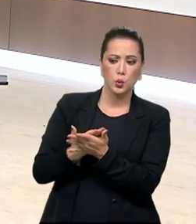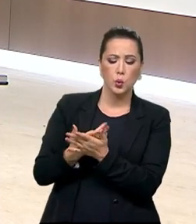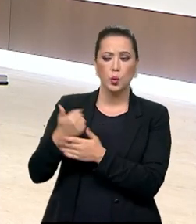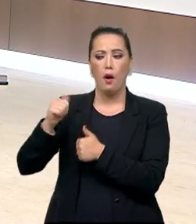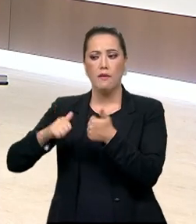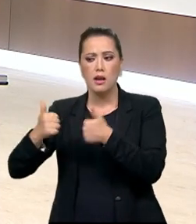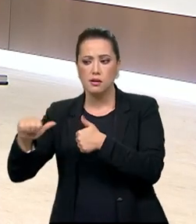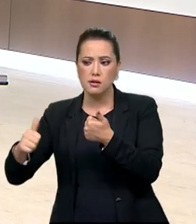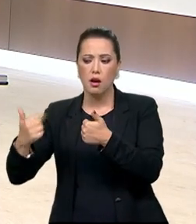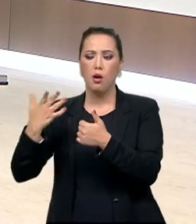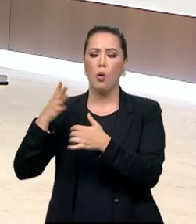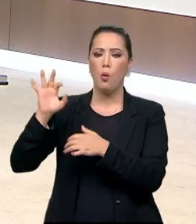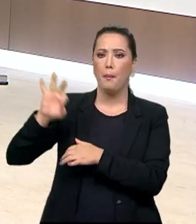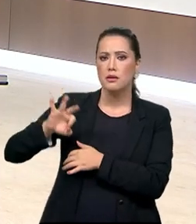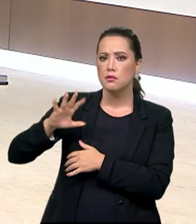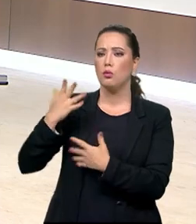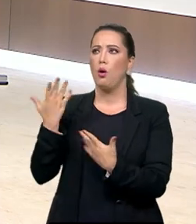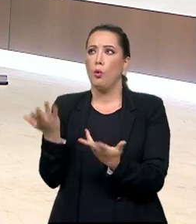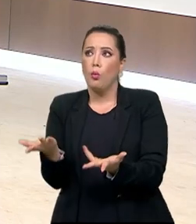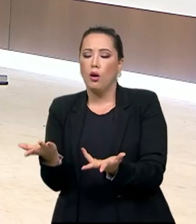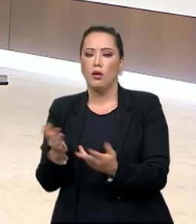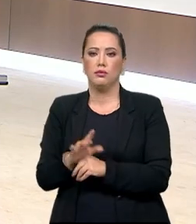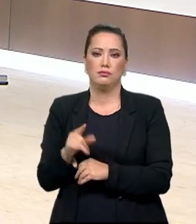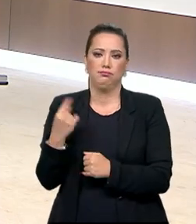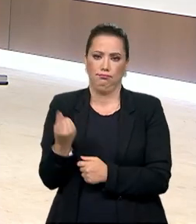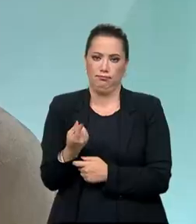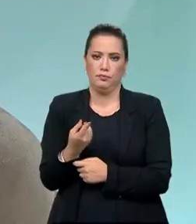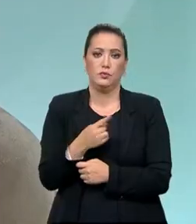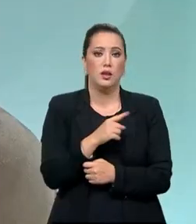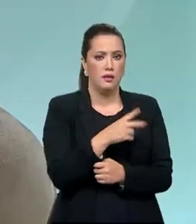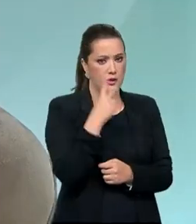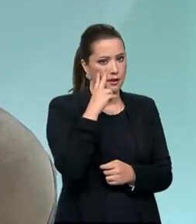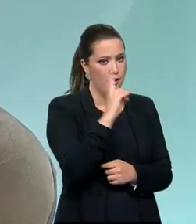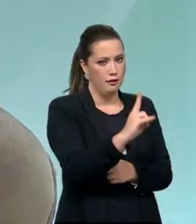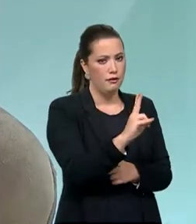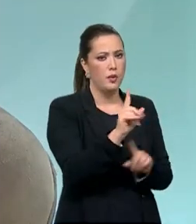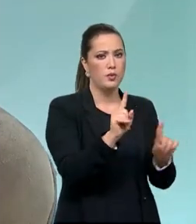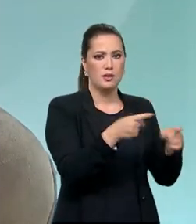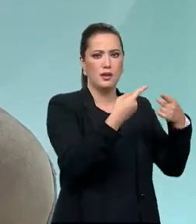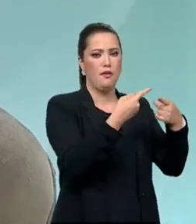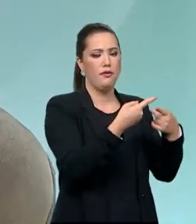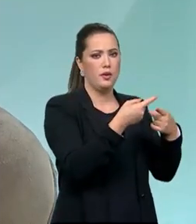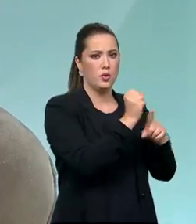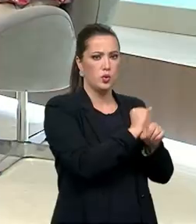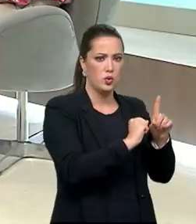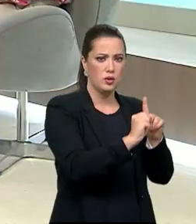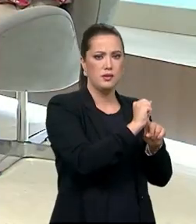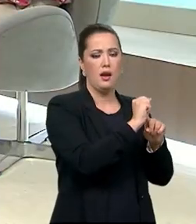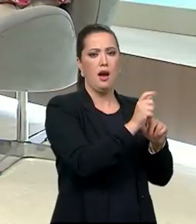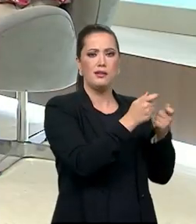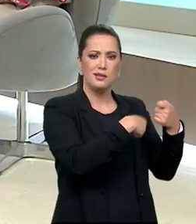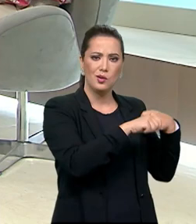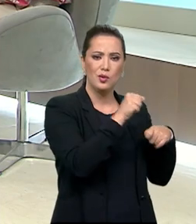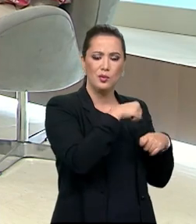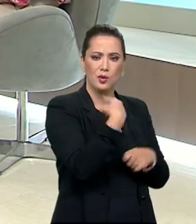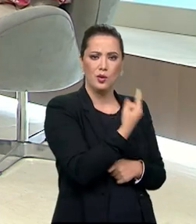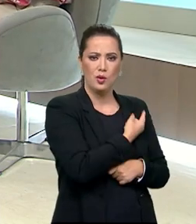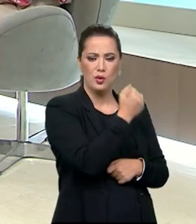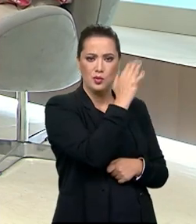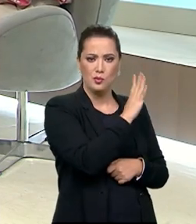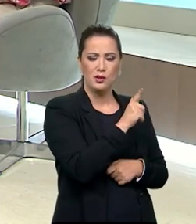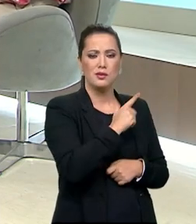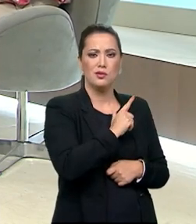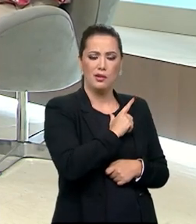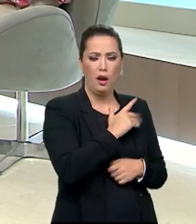levantar estatísticas. E, por outro lado... considerar os imensos desafios sociais e econômicos que nós, no Brasil, ainda temos de